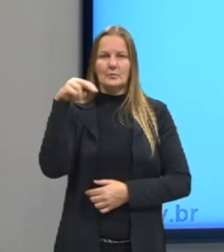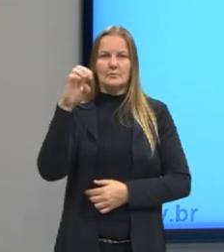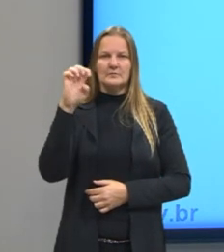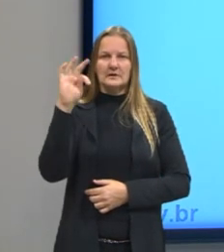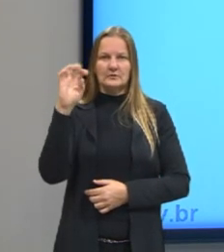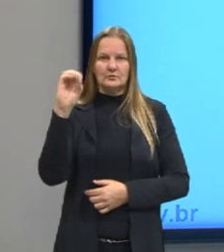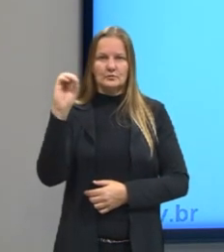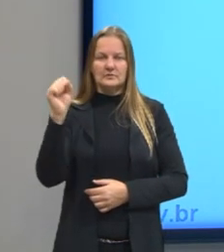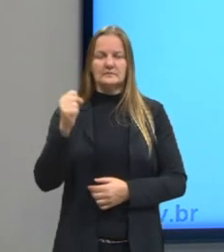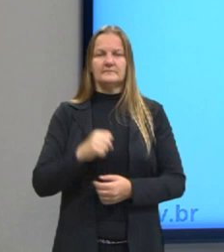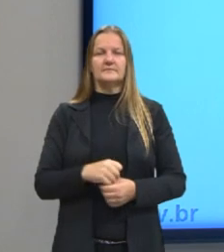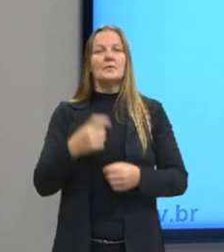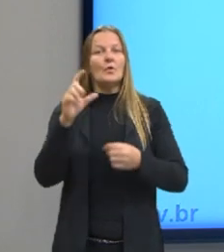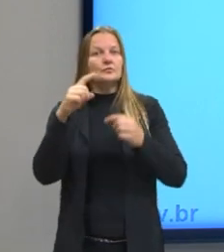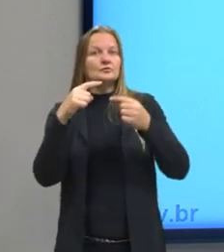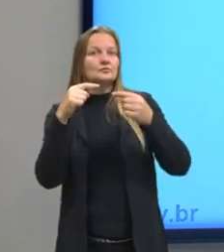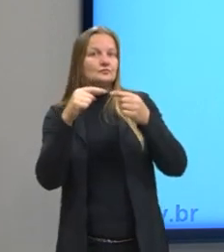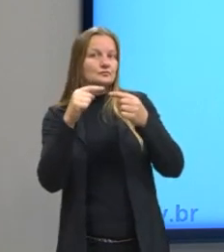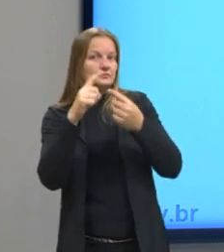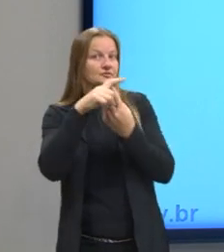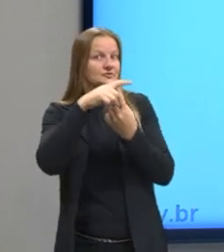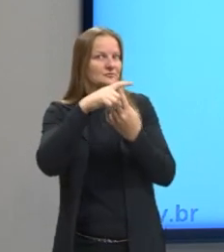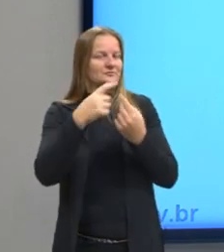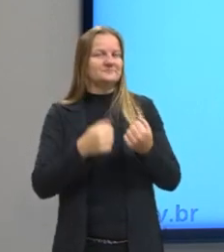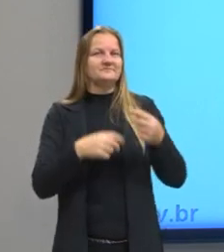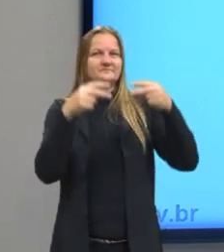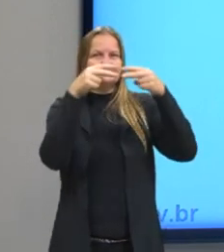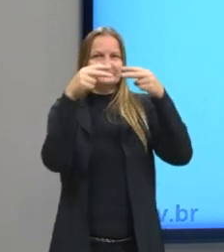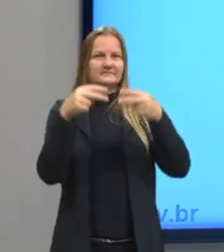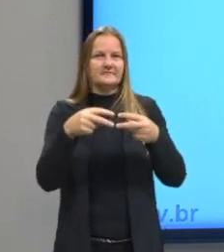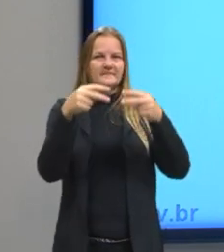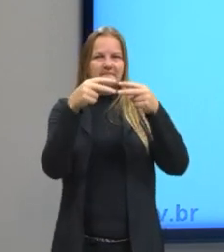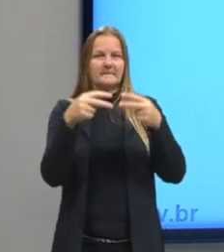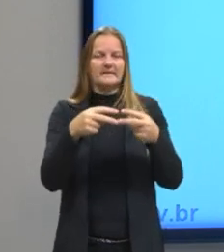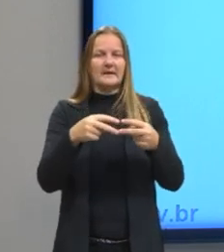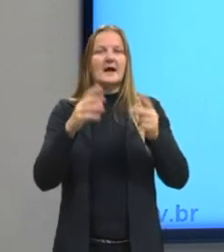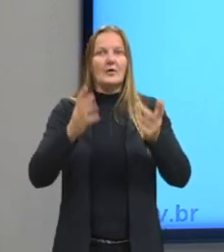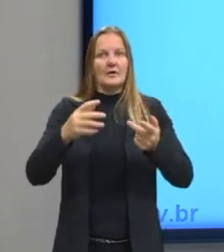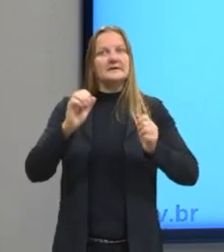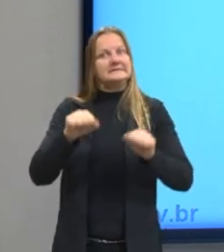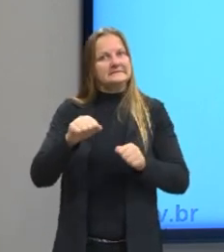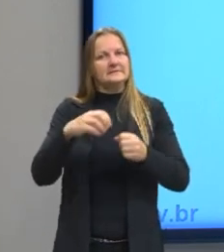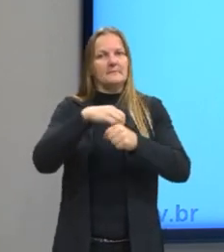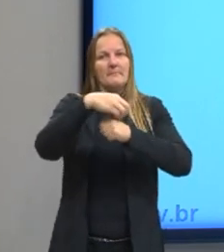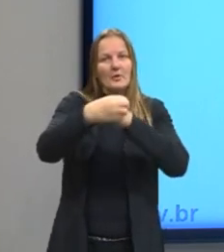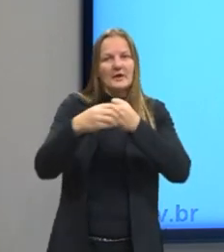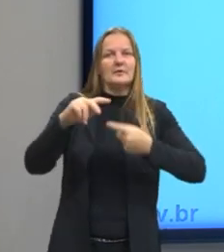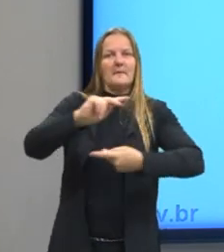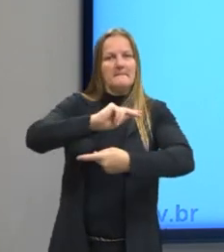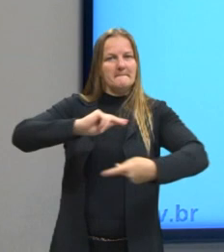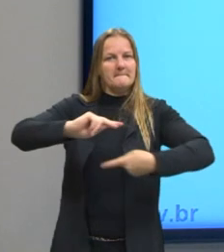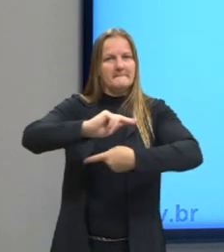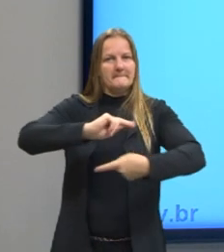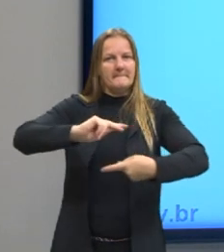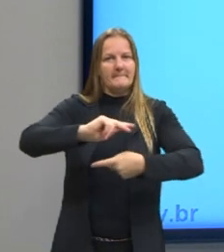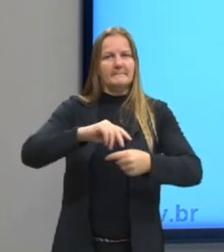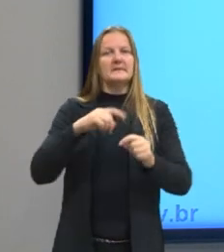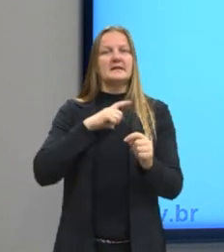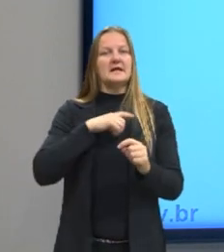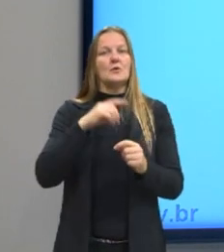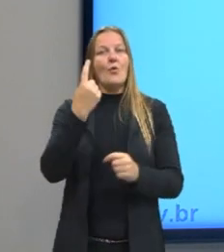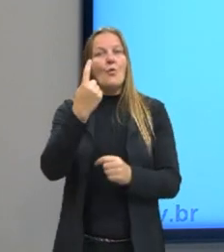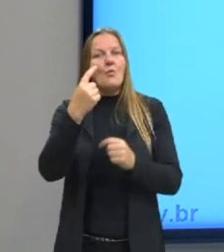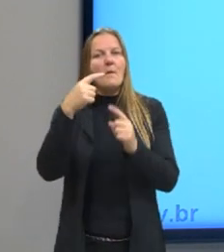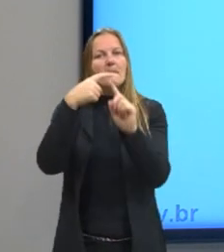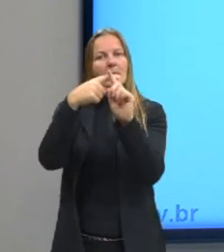Já o dipolo de dipolo vai acontecer em moléculas polares. Então, eu vou ter um polo positivo